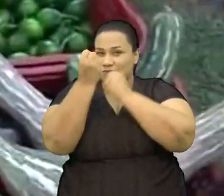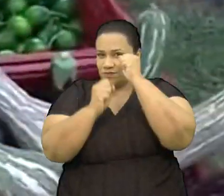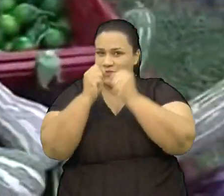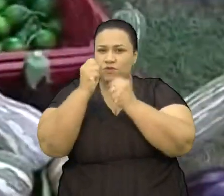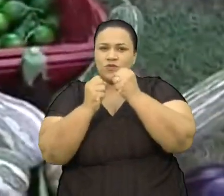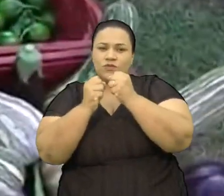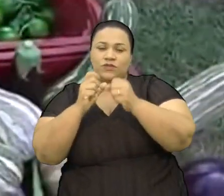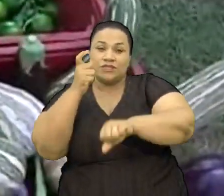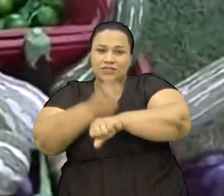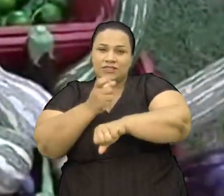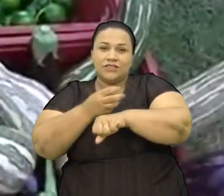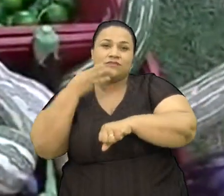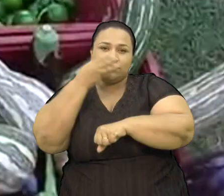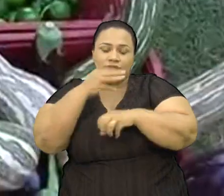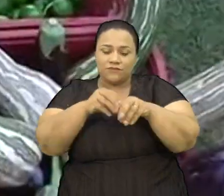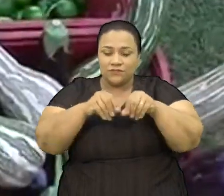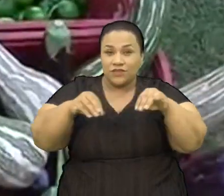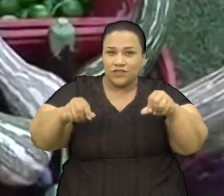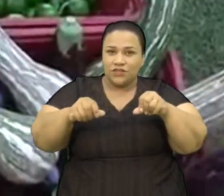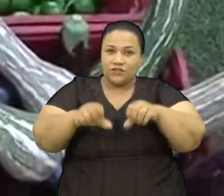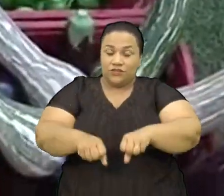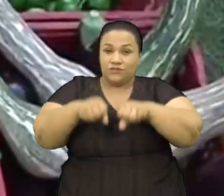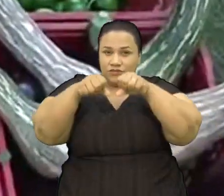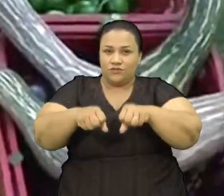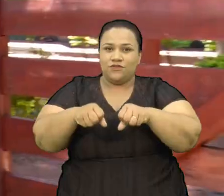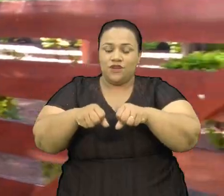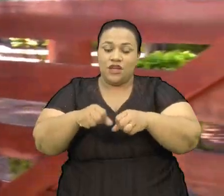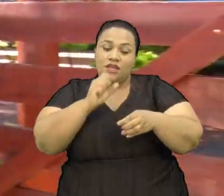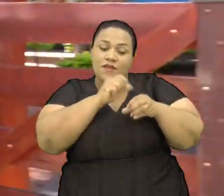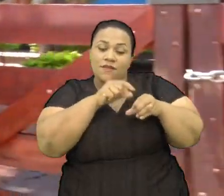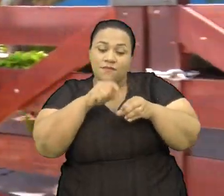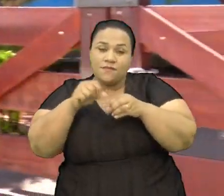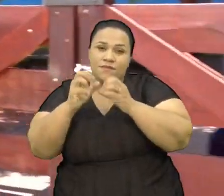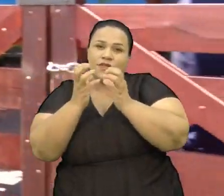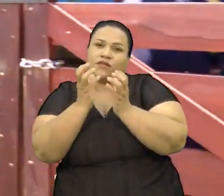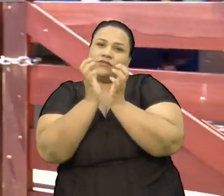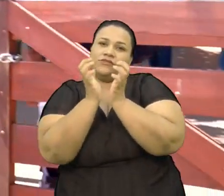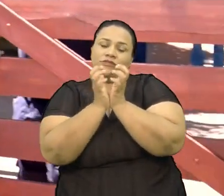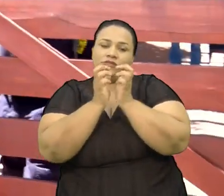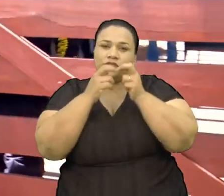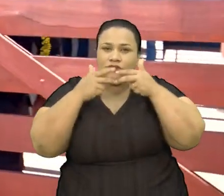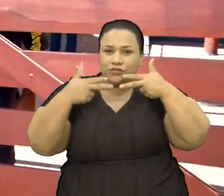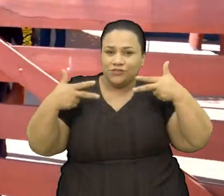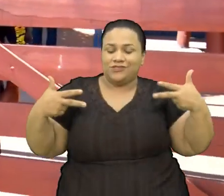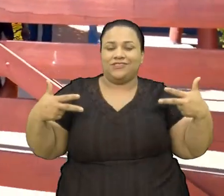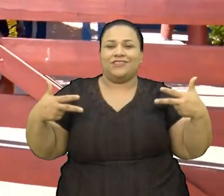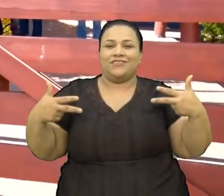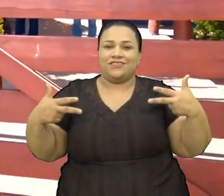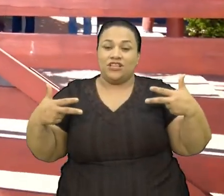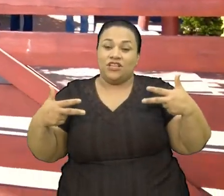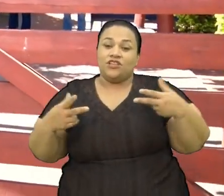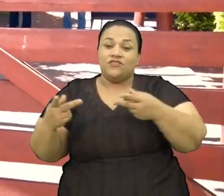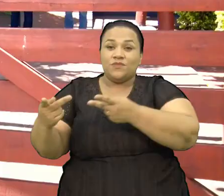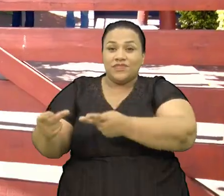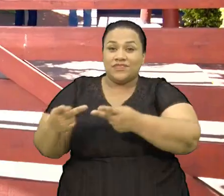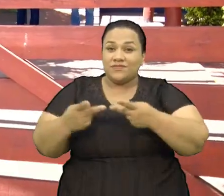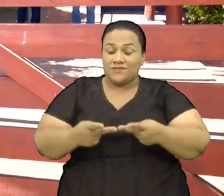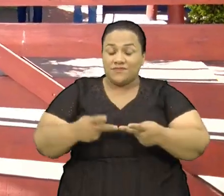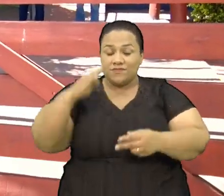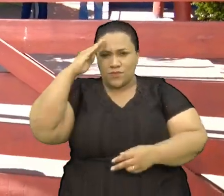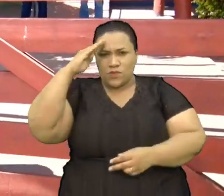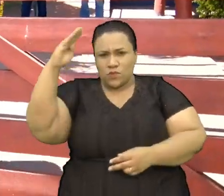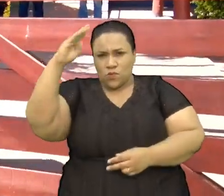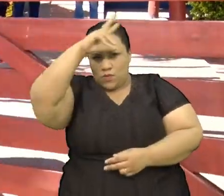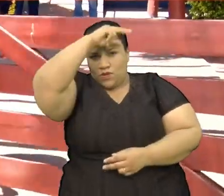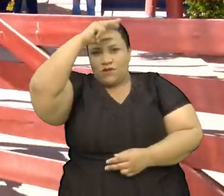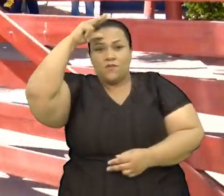mandioca, cultivam hortaliças e legumes Em nossa chegada, fomos recepcionados pelo guarda municipal